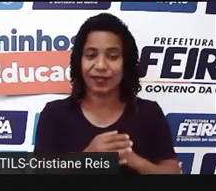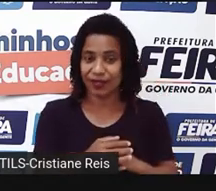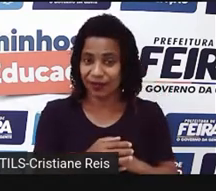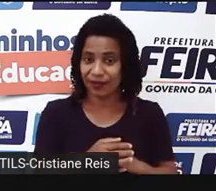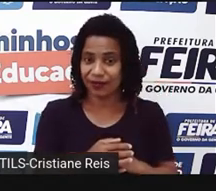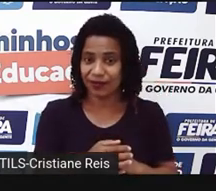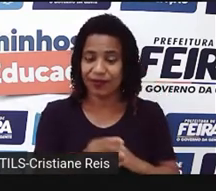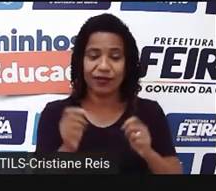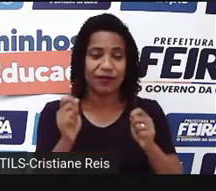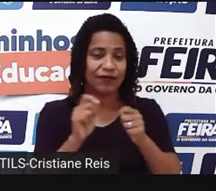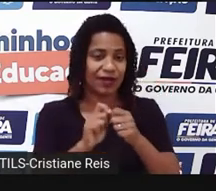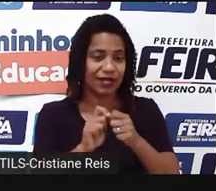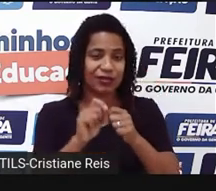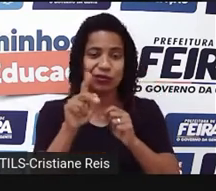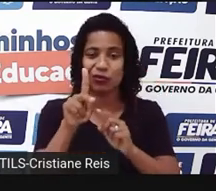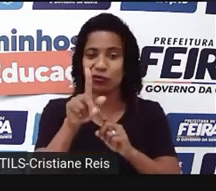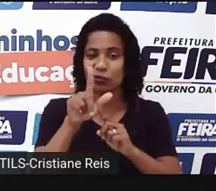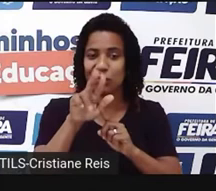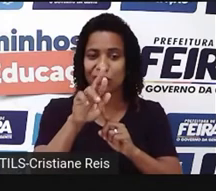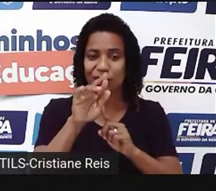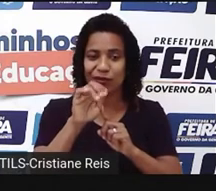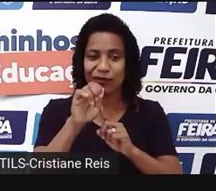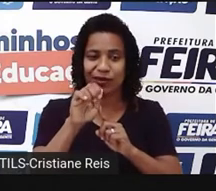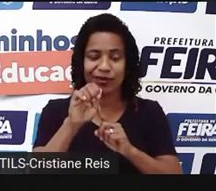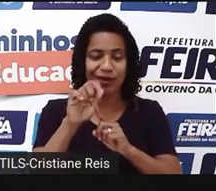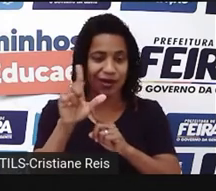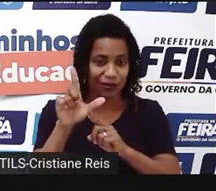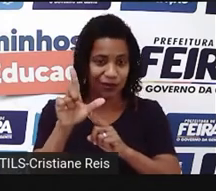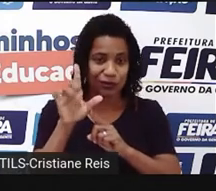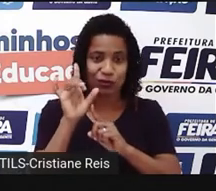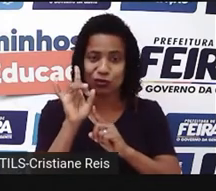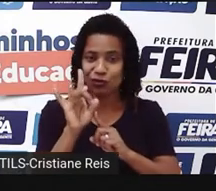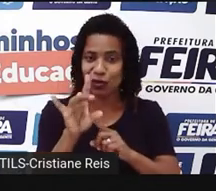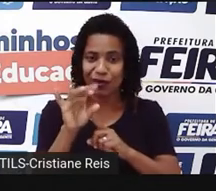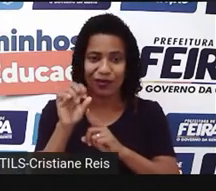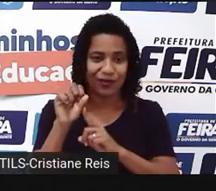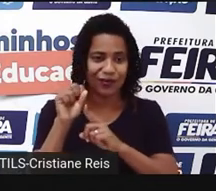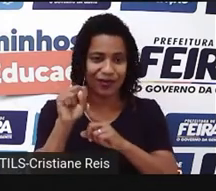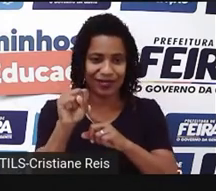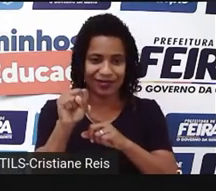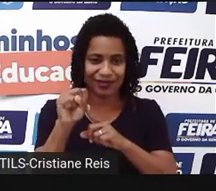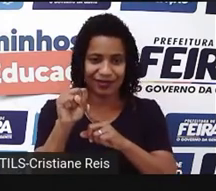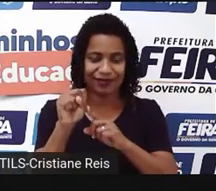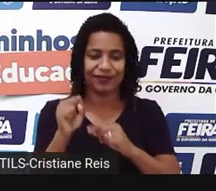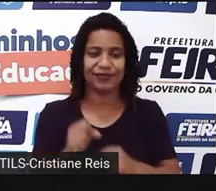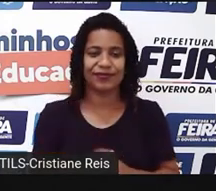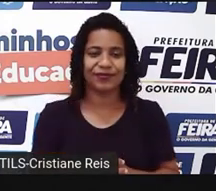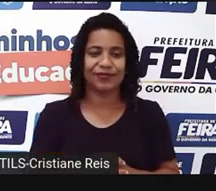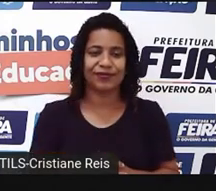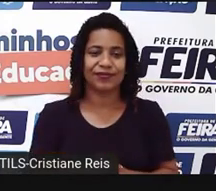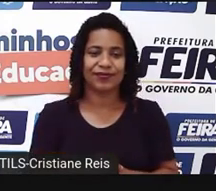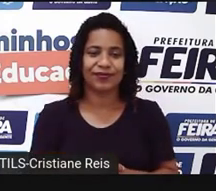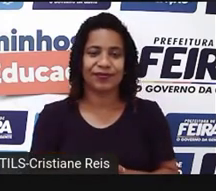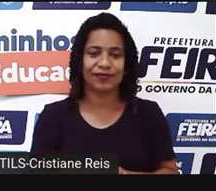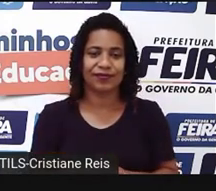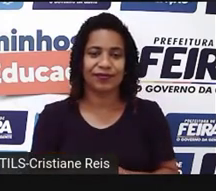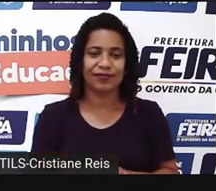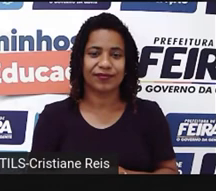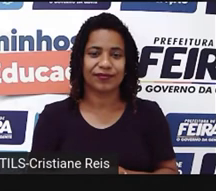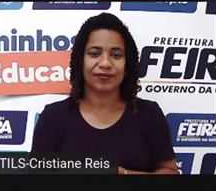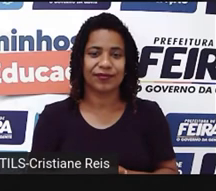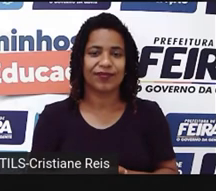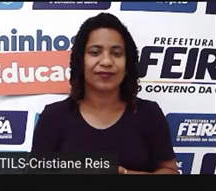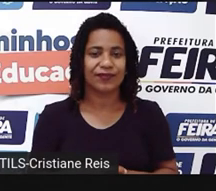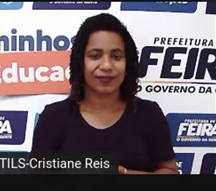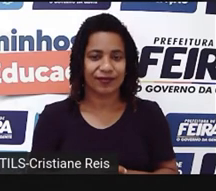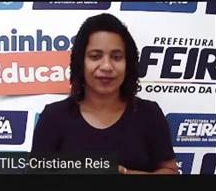formar o plural de substantivos apenas acrescentando o s. Box. Box